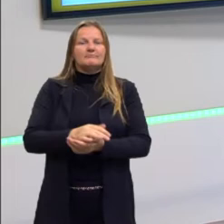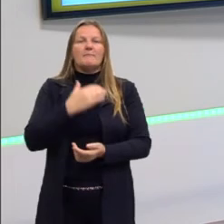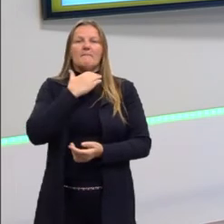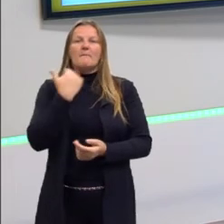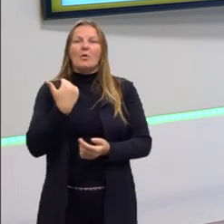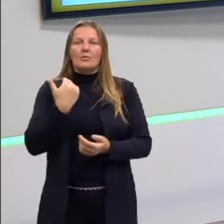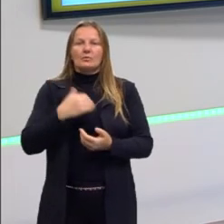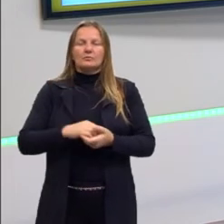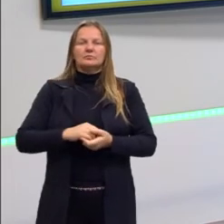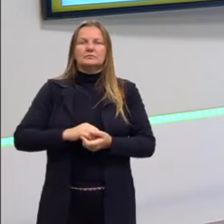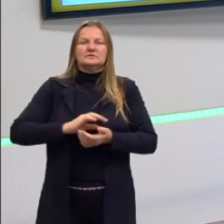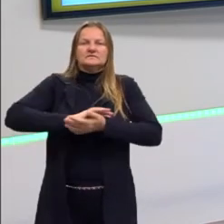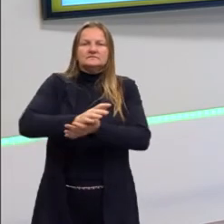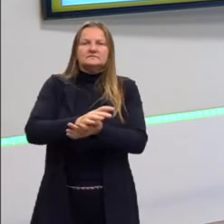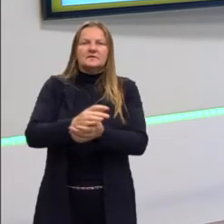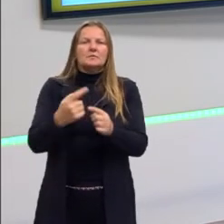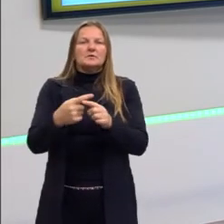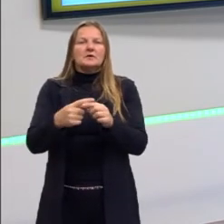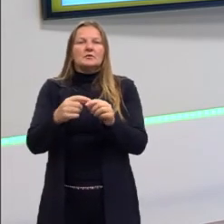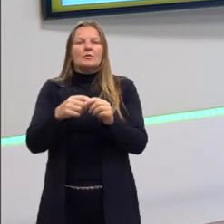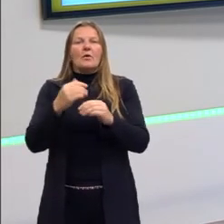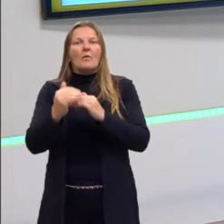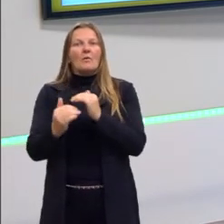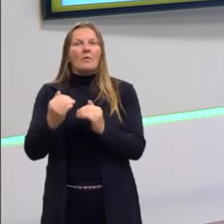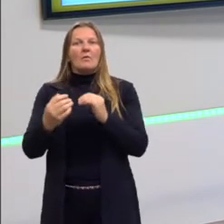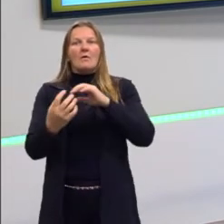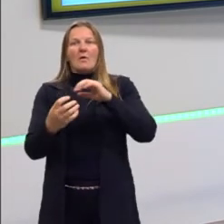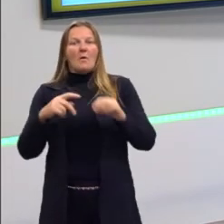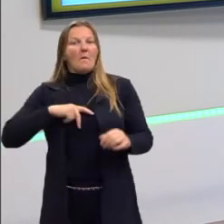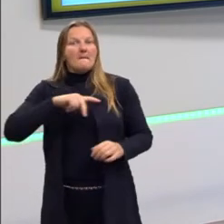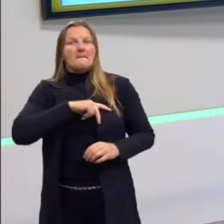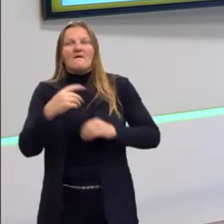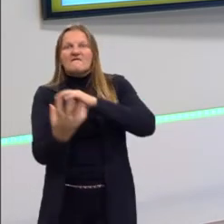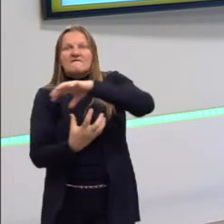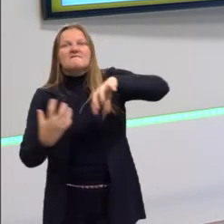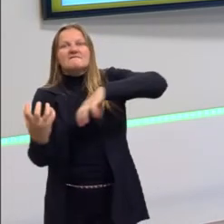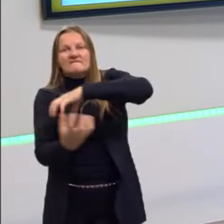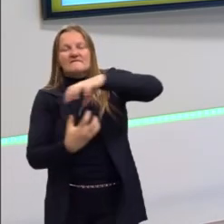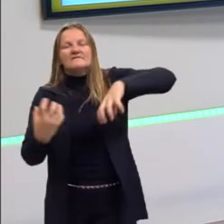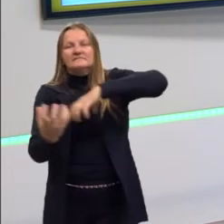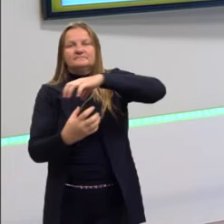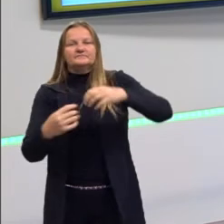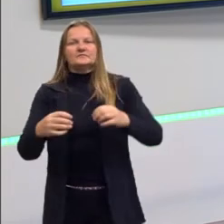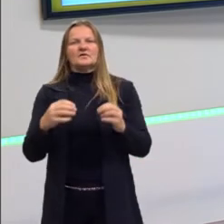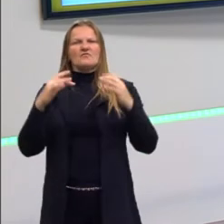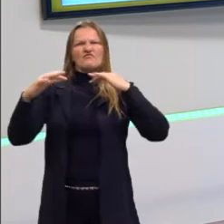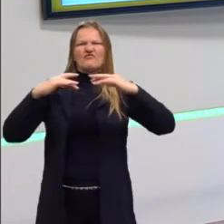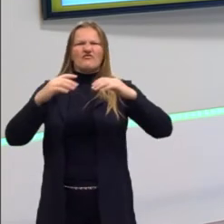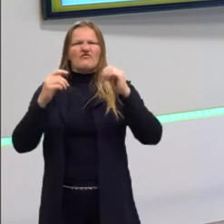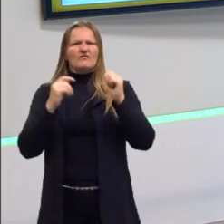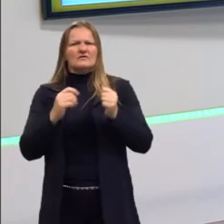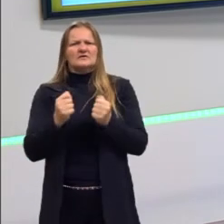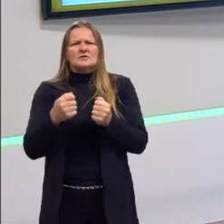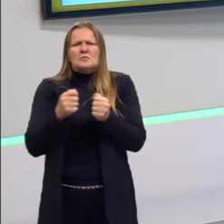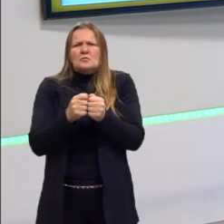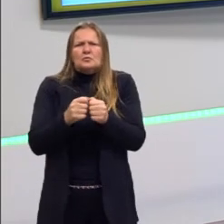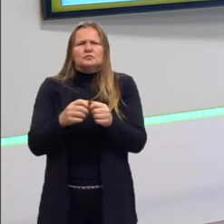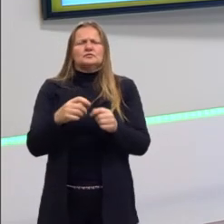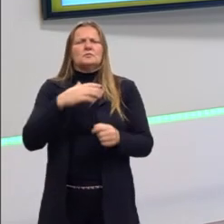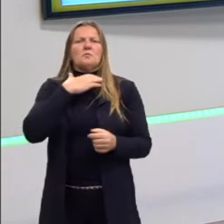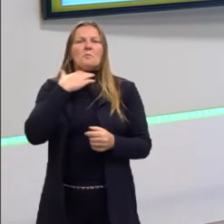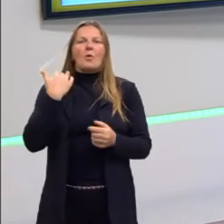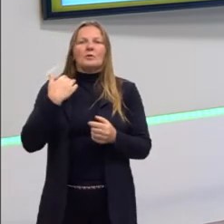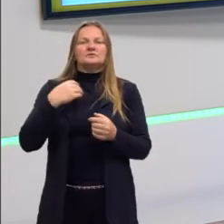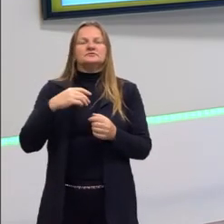servindo como um estopim para inflamar esse clima de revolta. Então, os partidários de Getúlio usam essa morte,